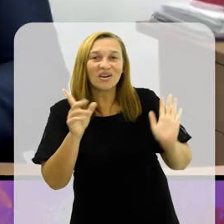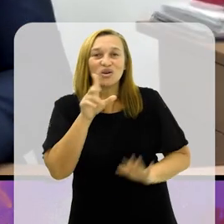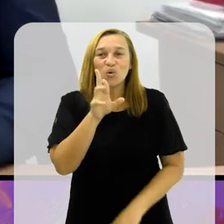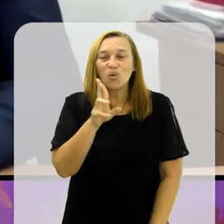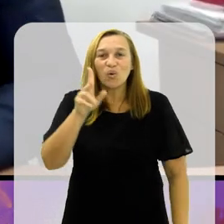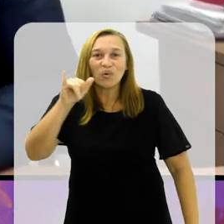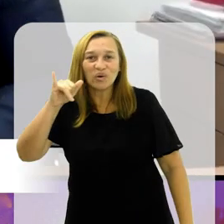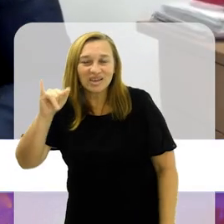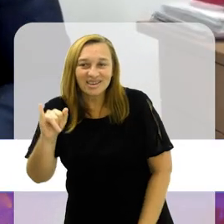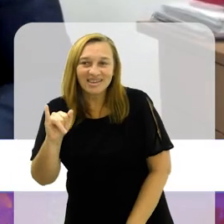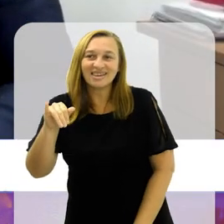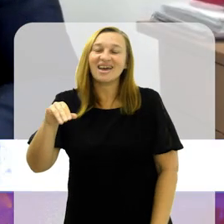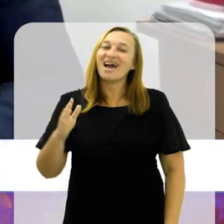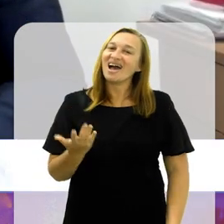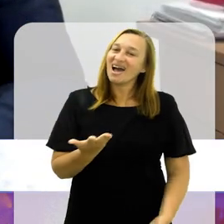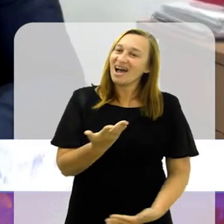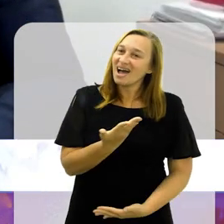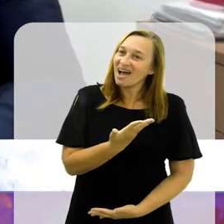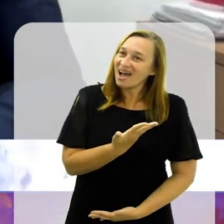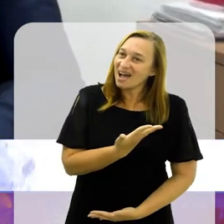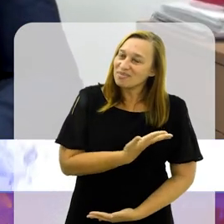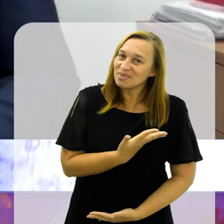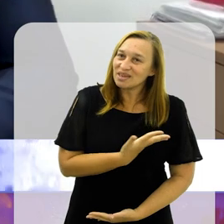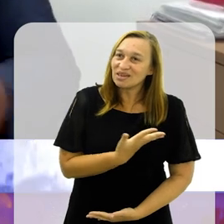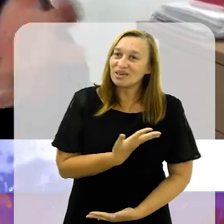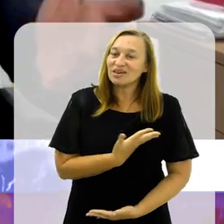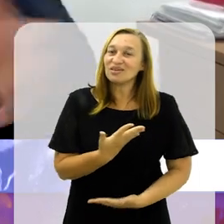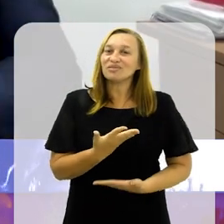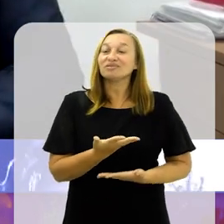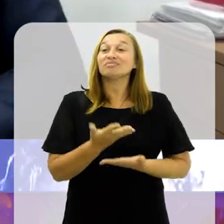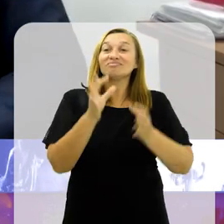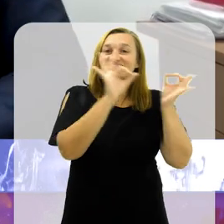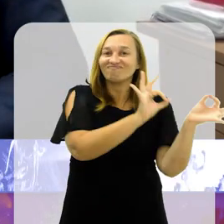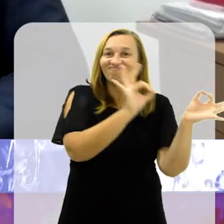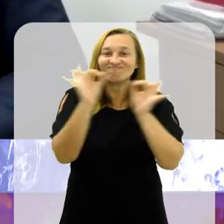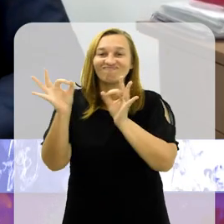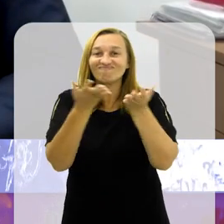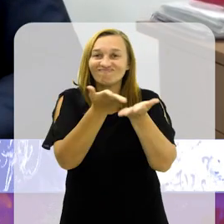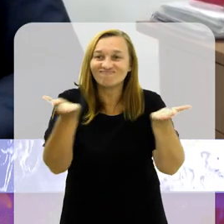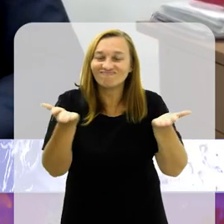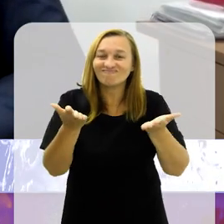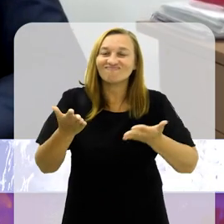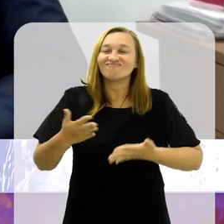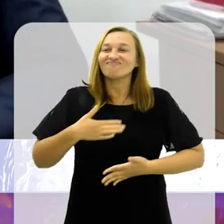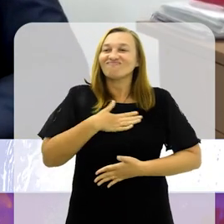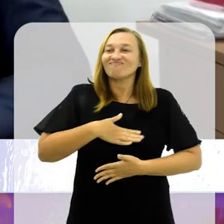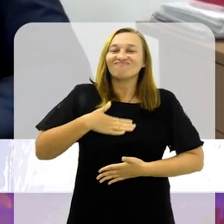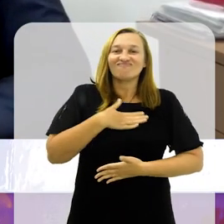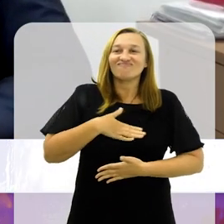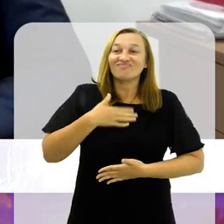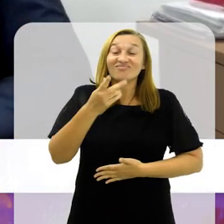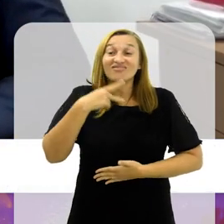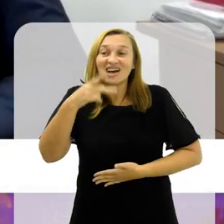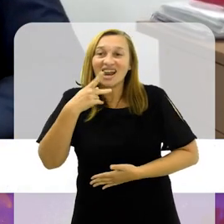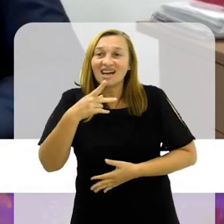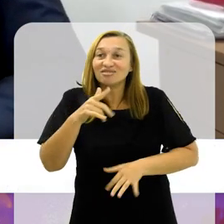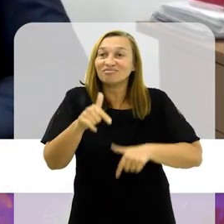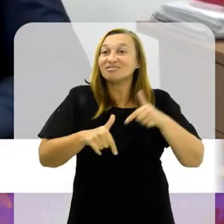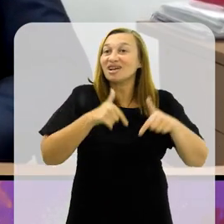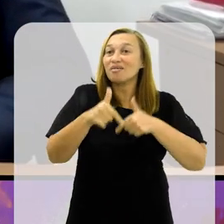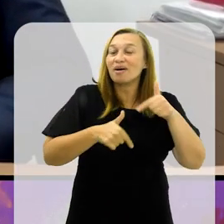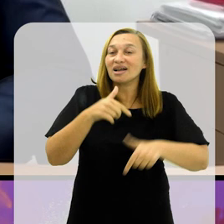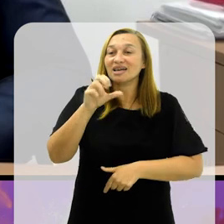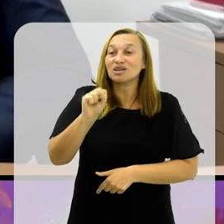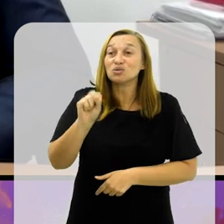Guilherme, querido ouvintes da Arena Esportiva. É um prazer enorme poder falar do trabalho da Suderja,